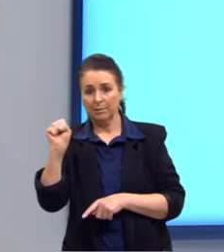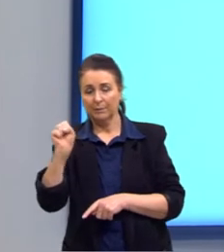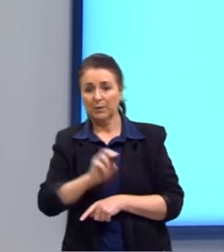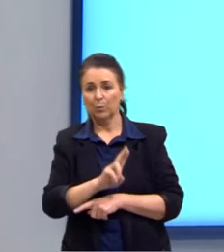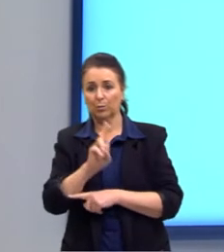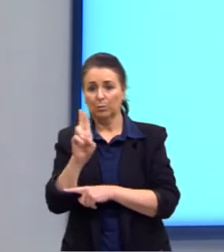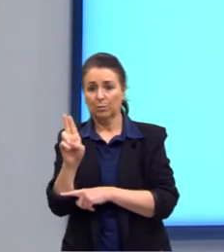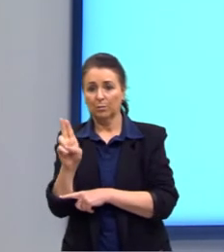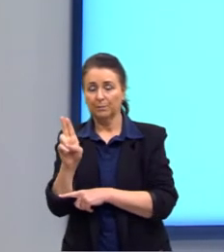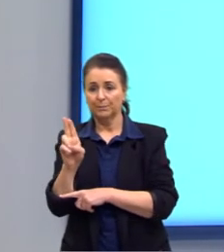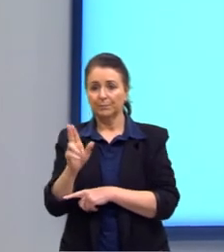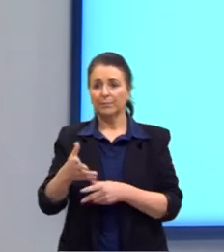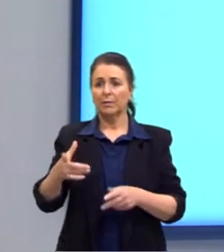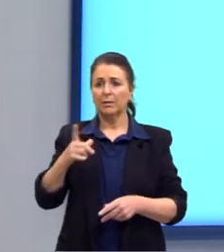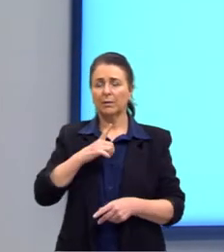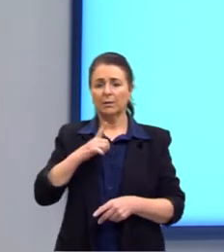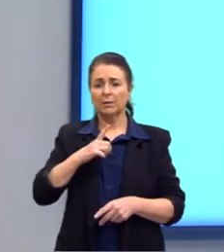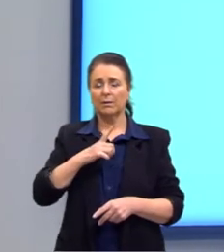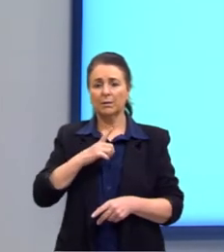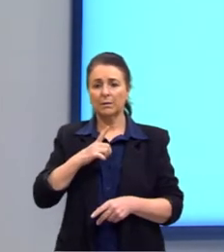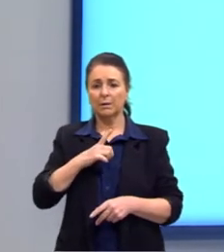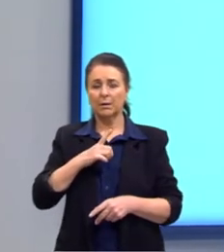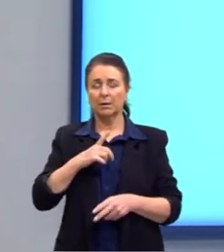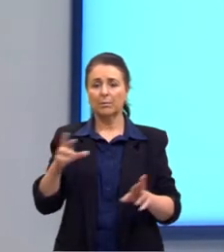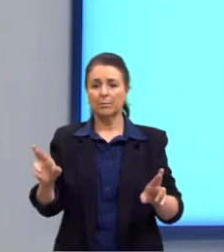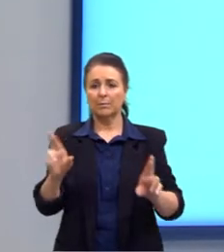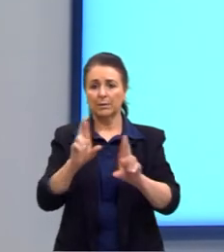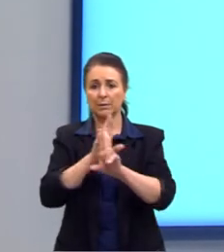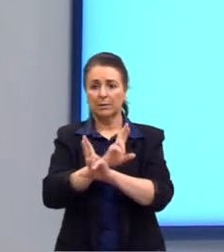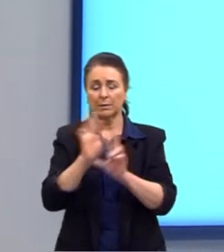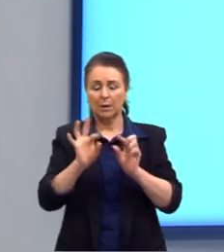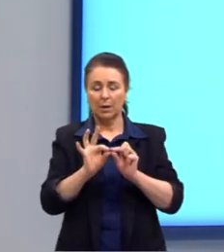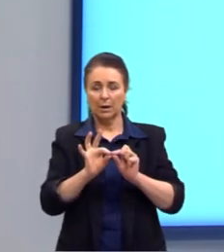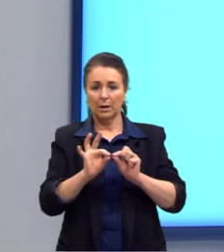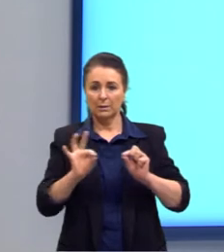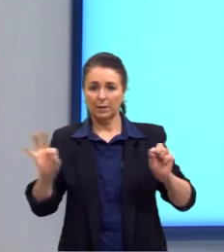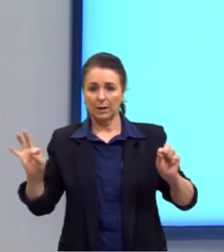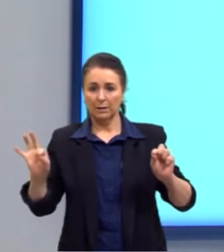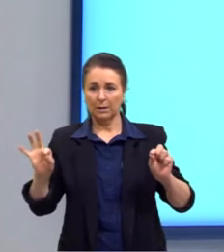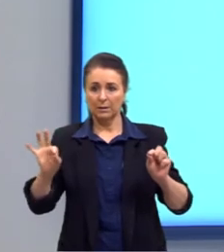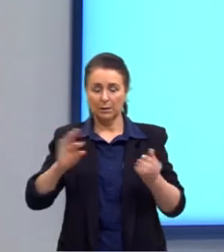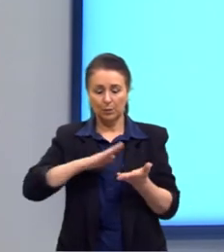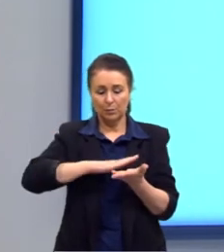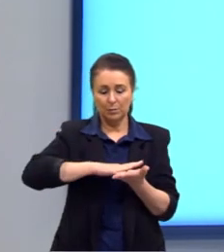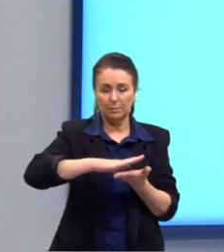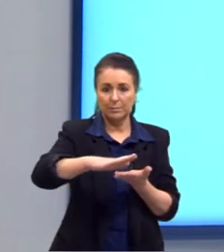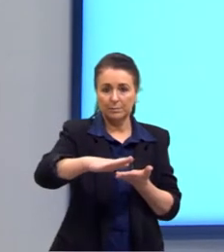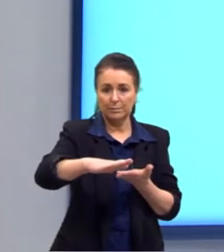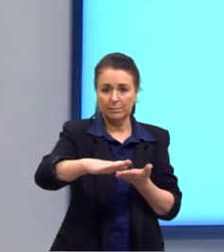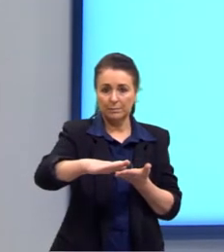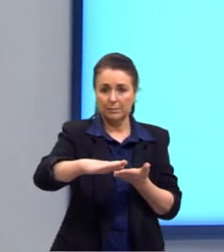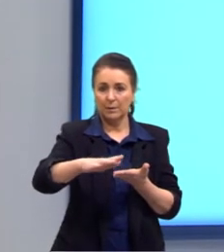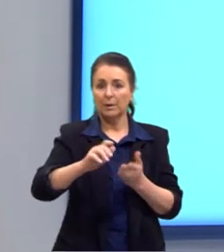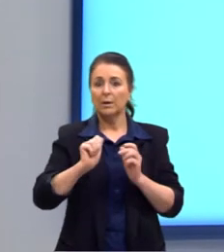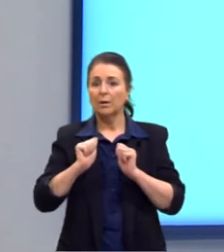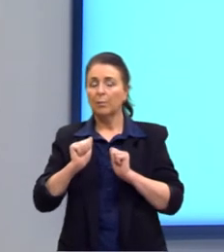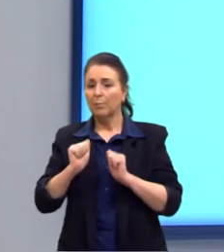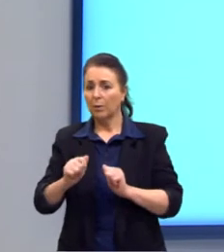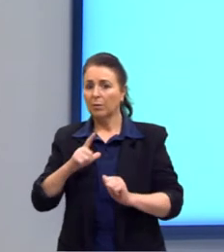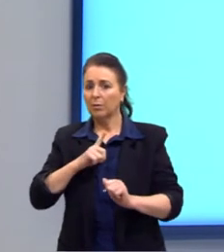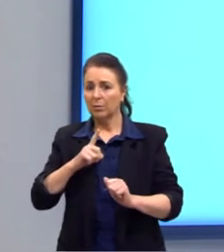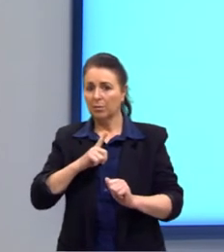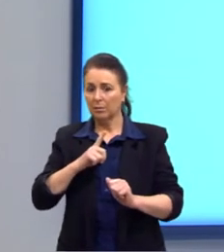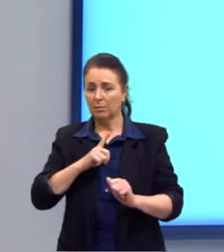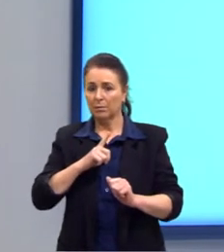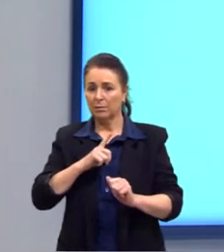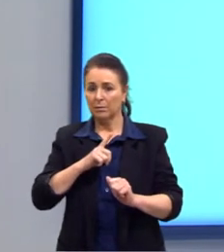Por último, nós também podemos relacionar as retas e os planos. Lembrando, então, que eles podem pertencer